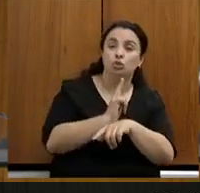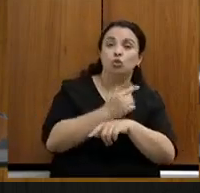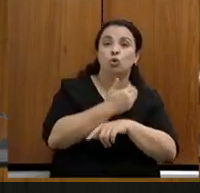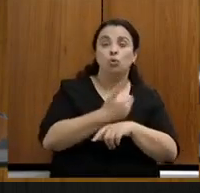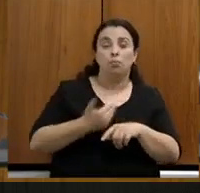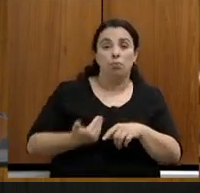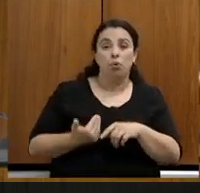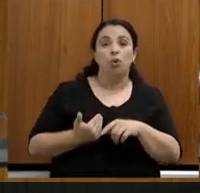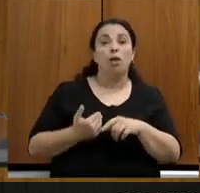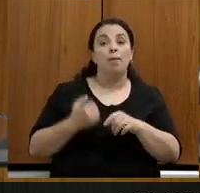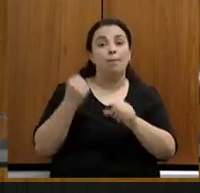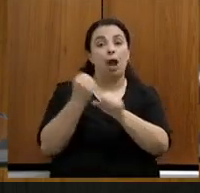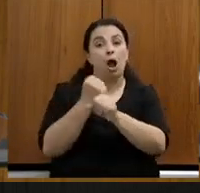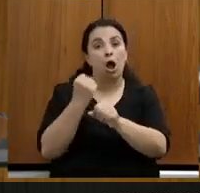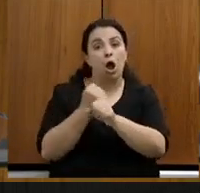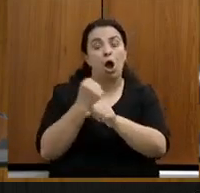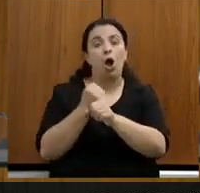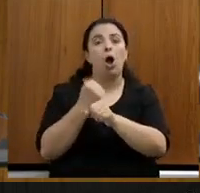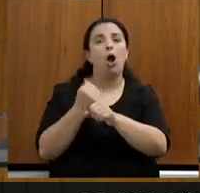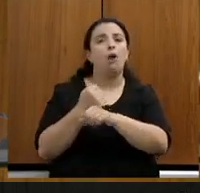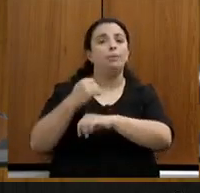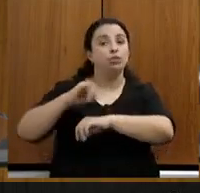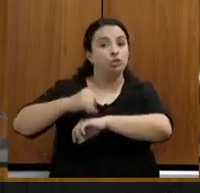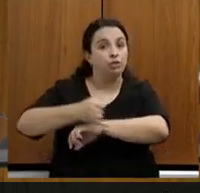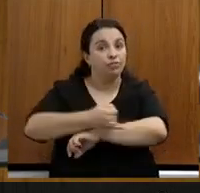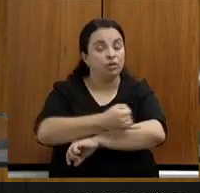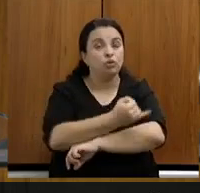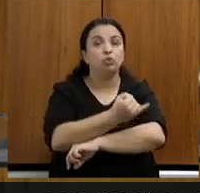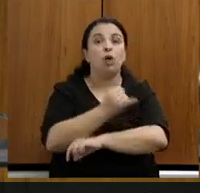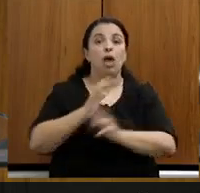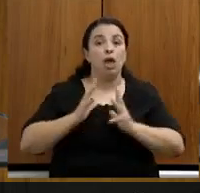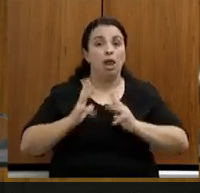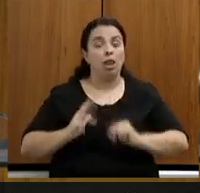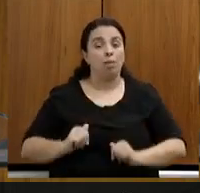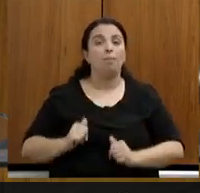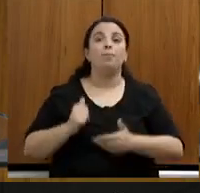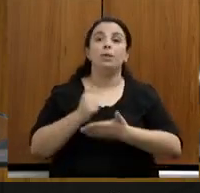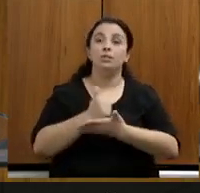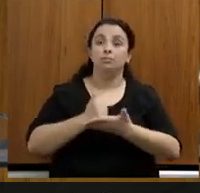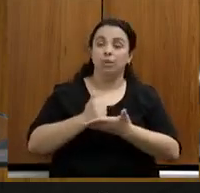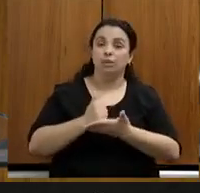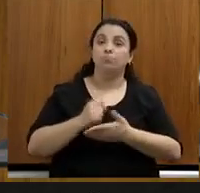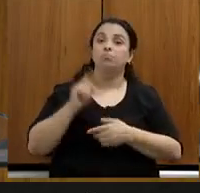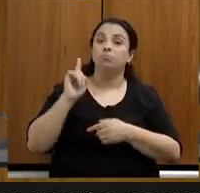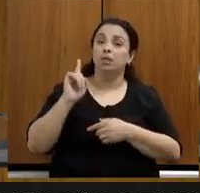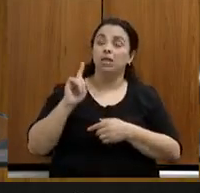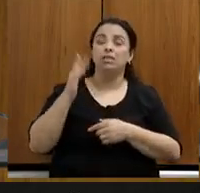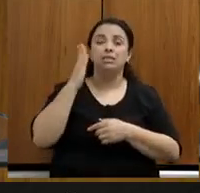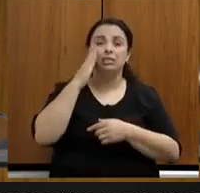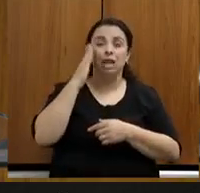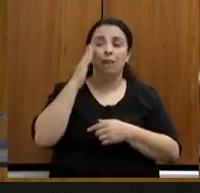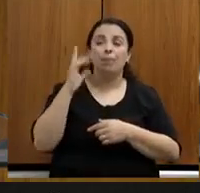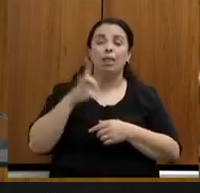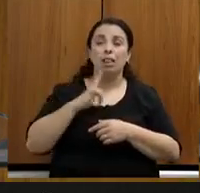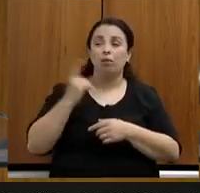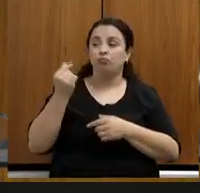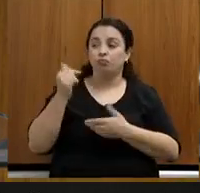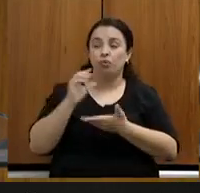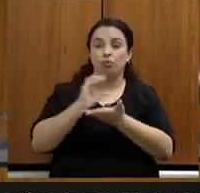necessidade de infraestrutura em saneamento. A gente sabe que são montantes vultosos de investimentos necessários,